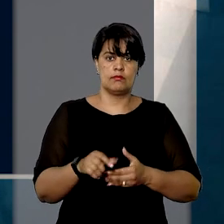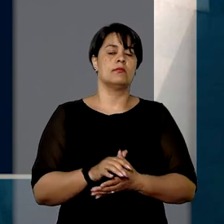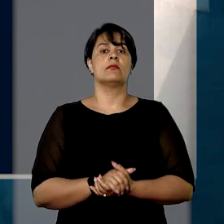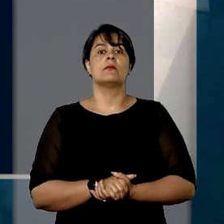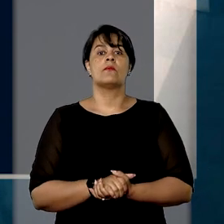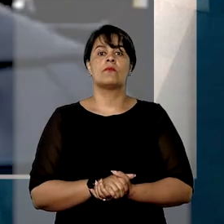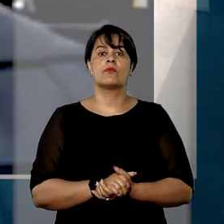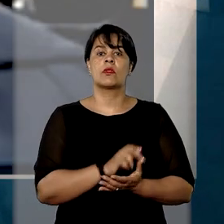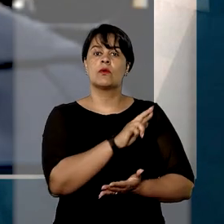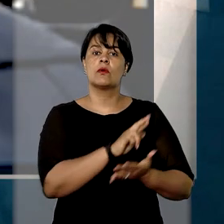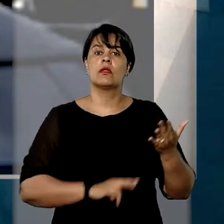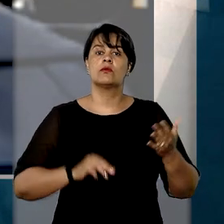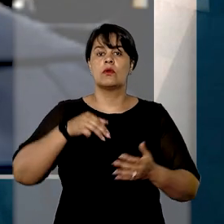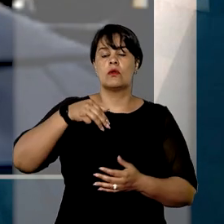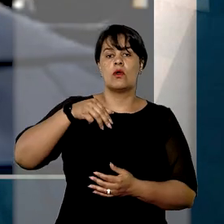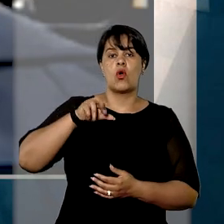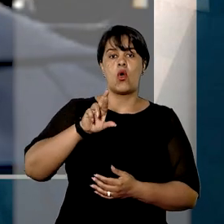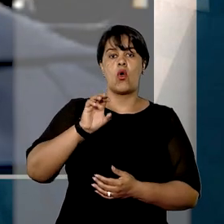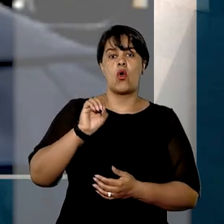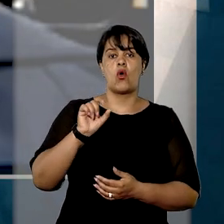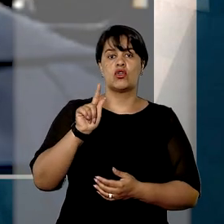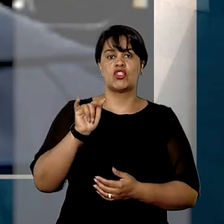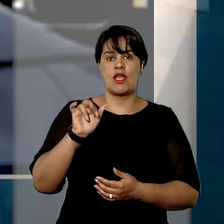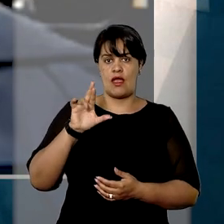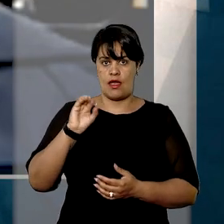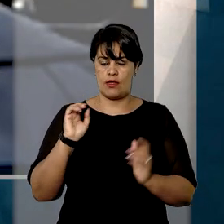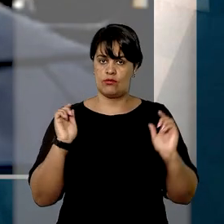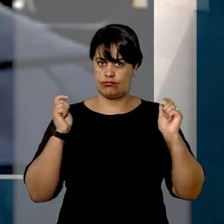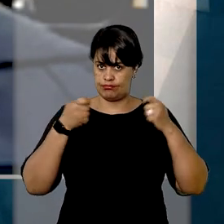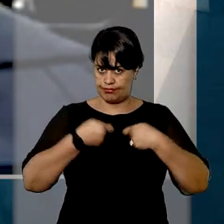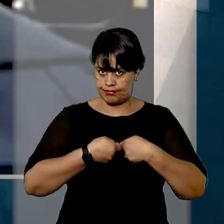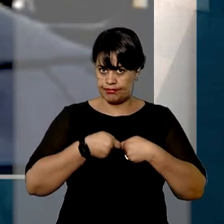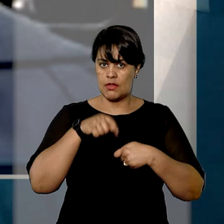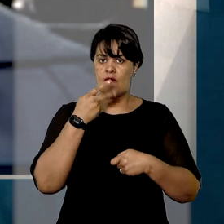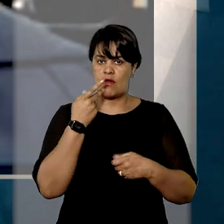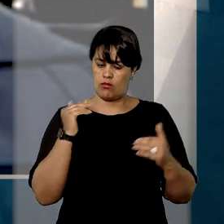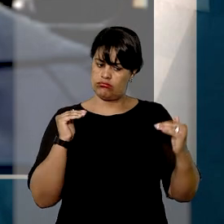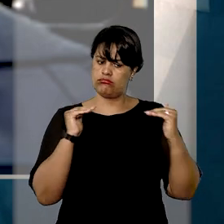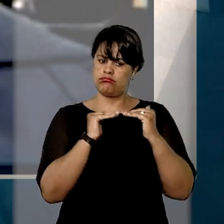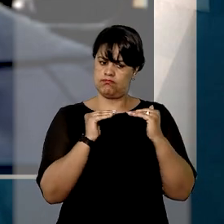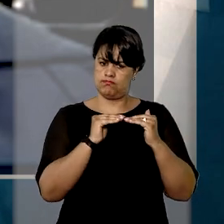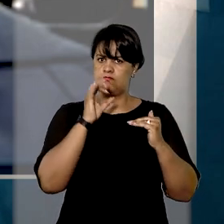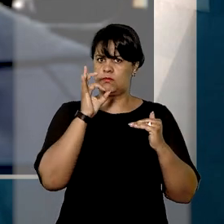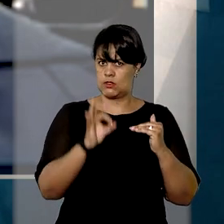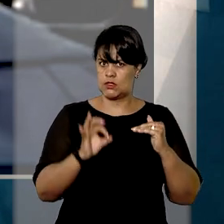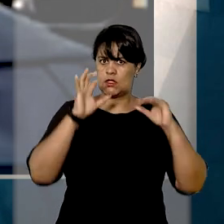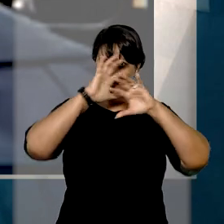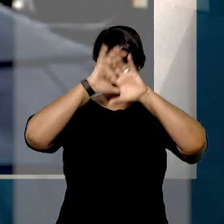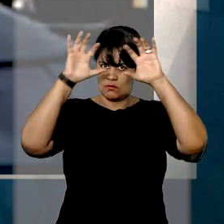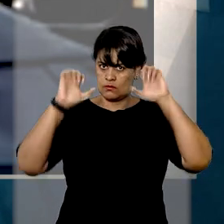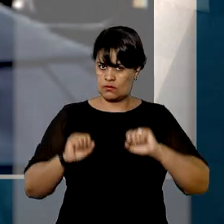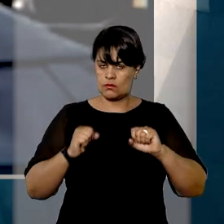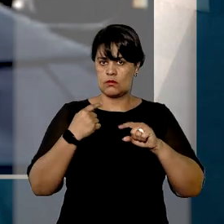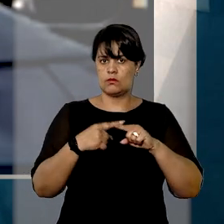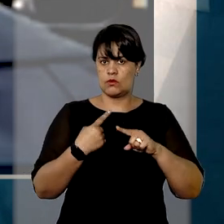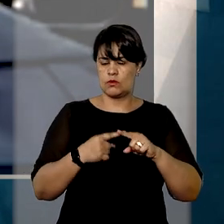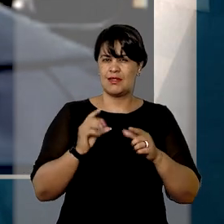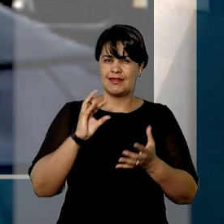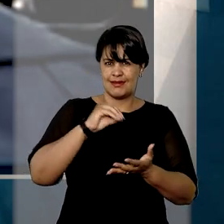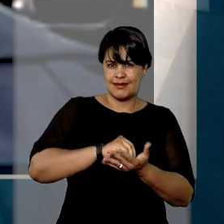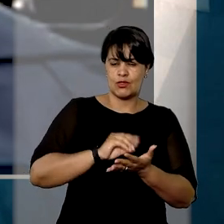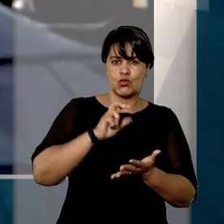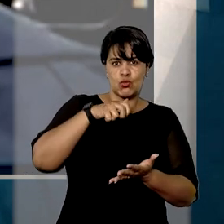negativa do juiz. O relator ministro Rogério Schietti Cruz reafirmou o entendimento do tribunal de que, nos mecanismos da